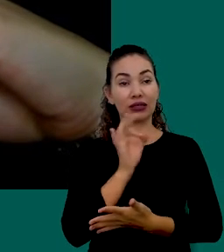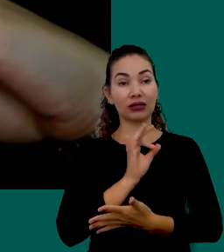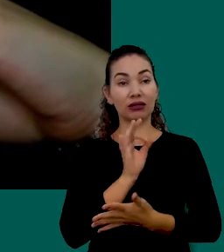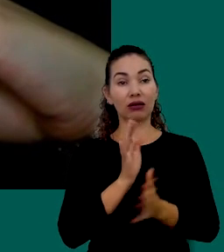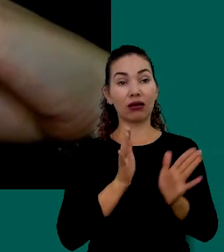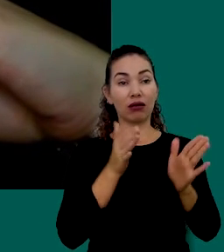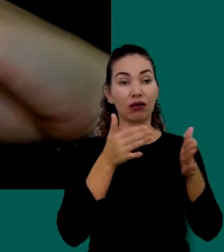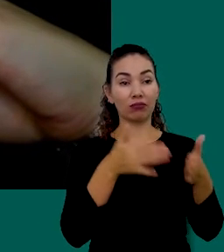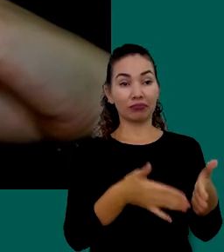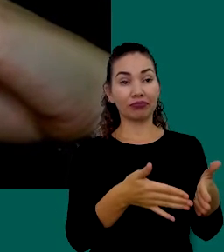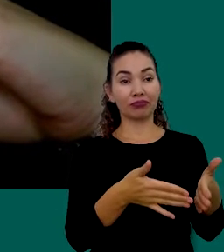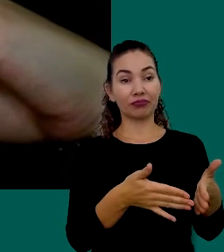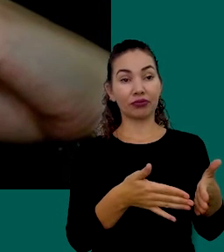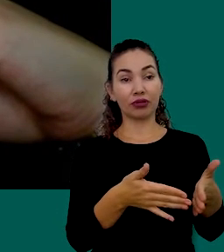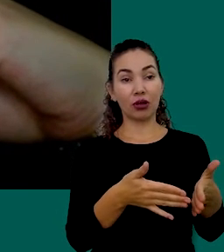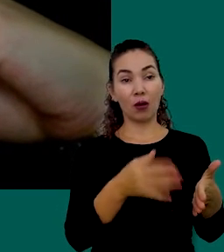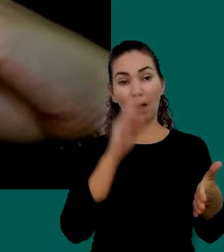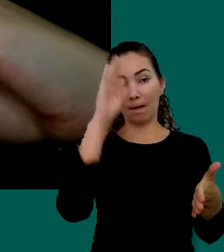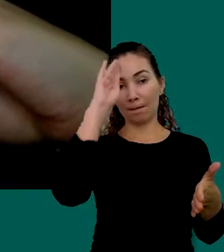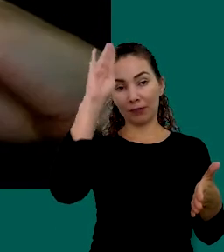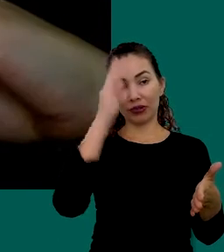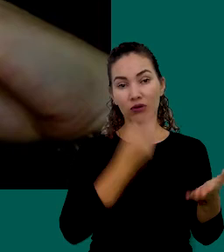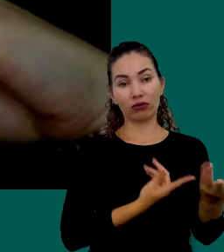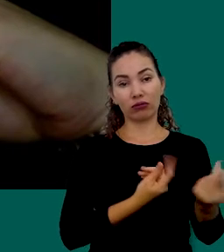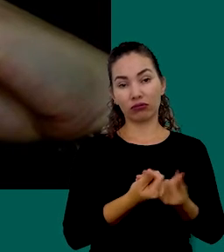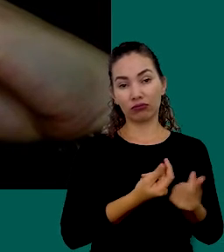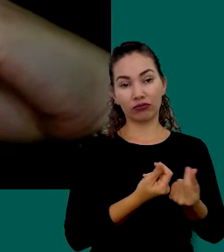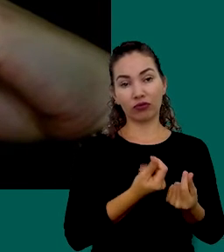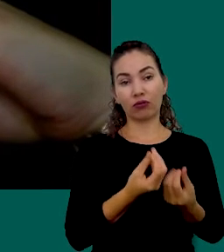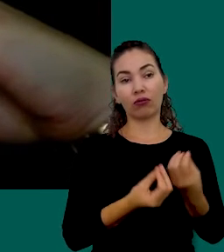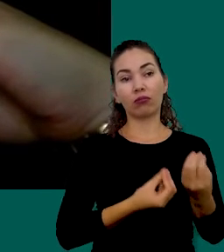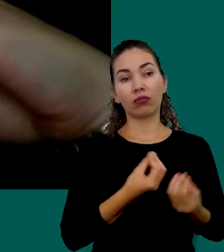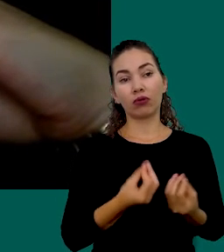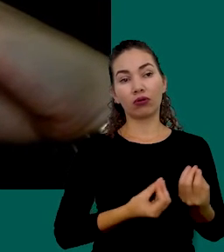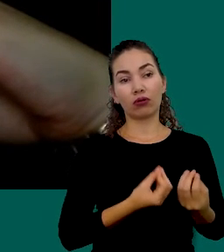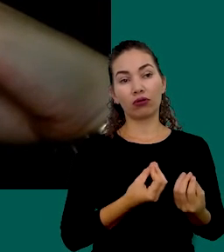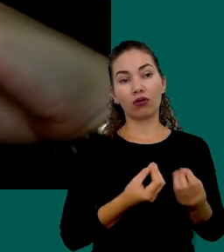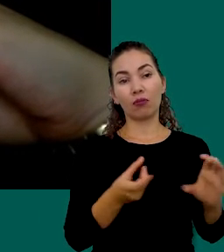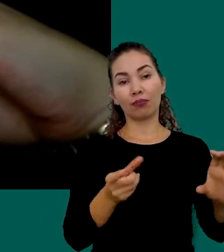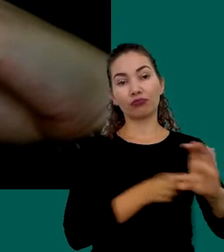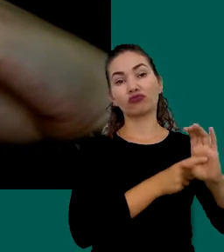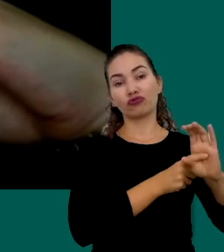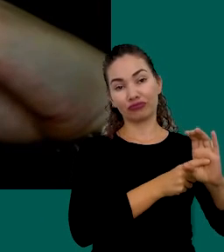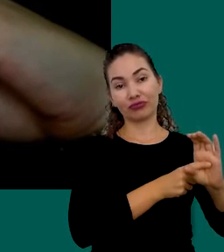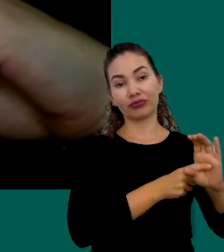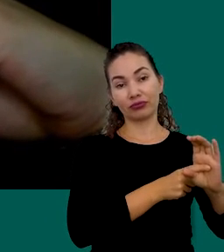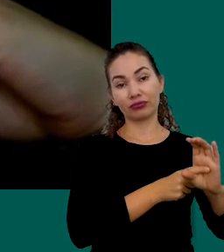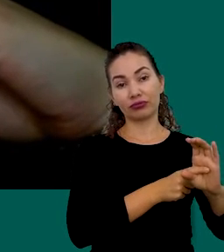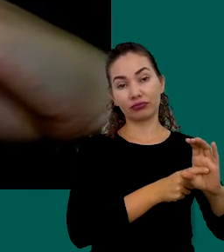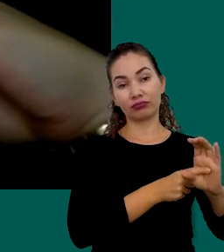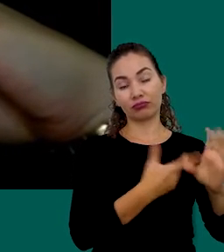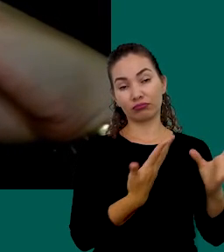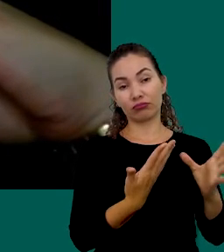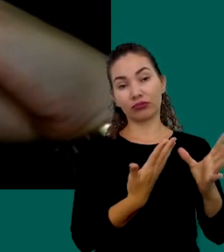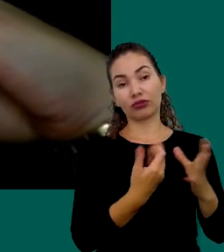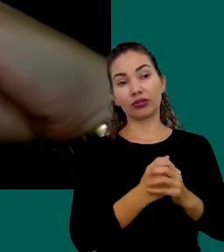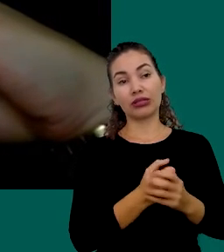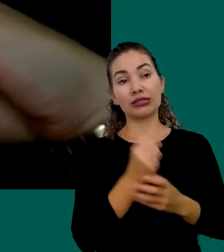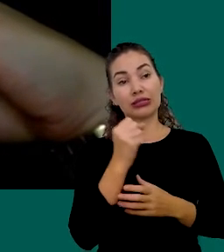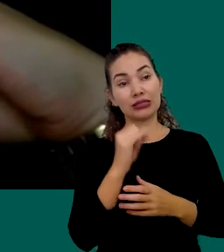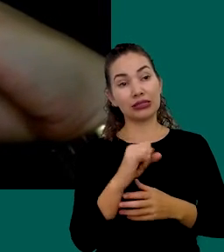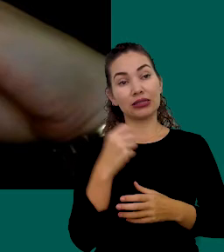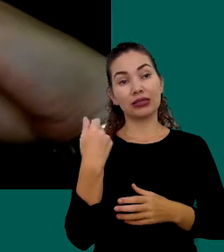Destinados Para Prioridades Financeiras Como Dívidas Por Exemplo E Se